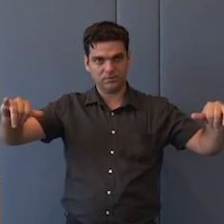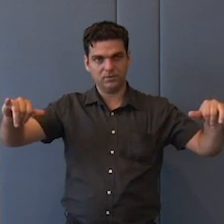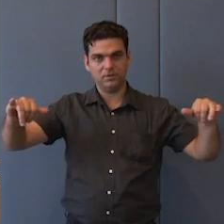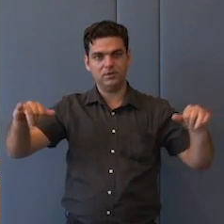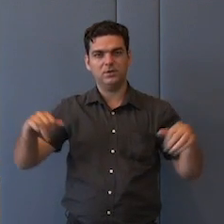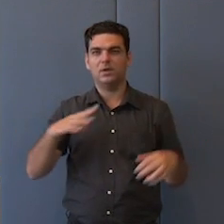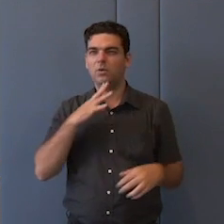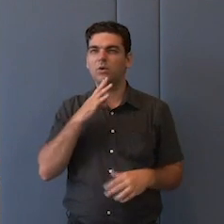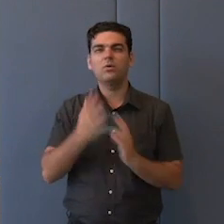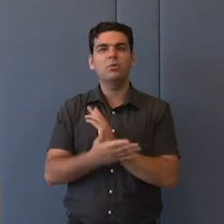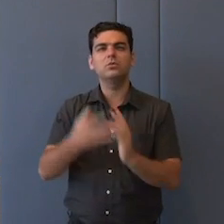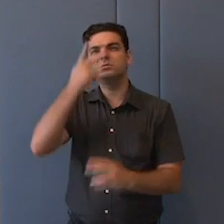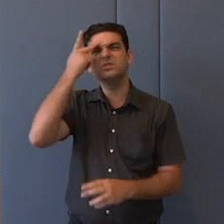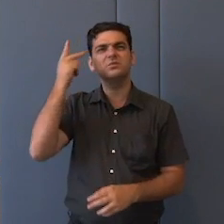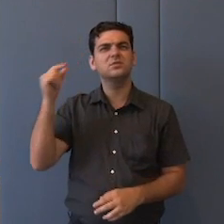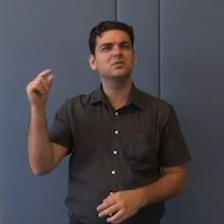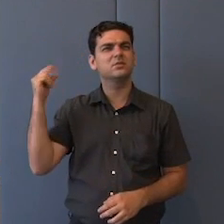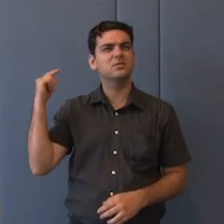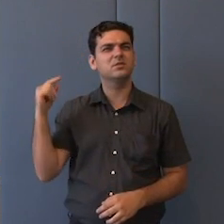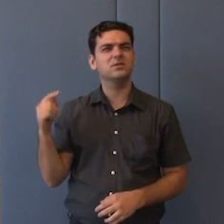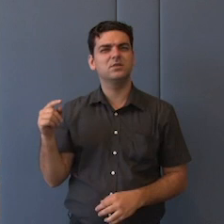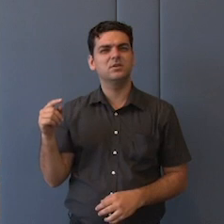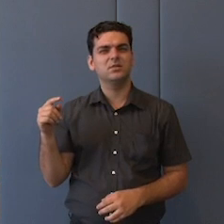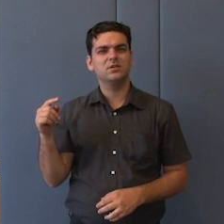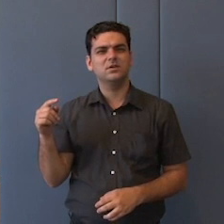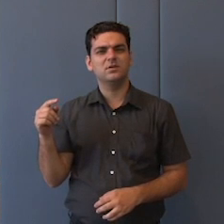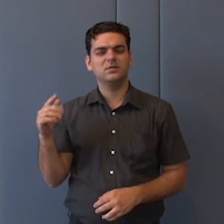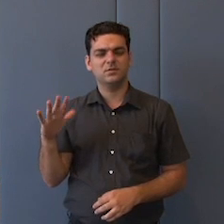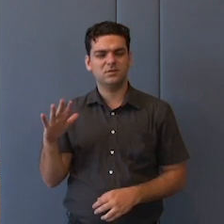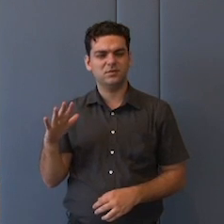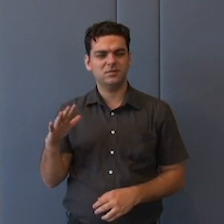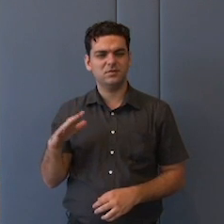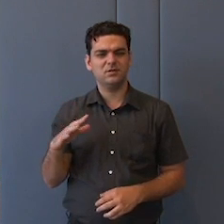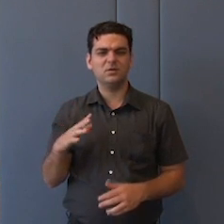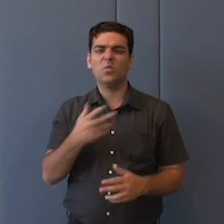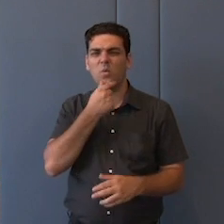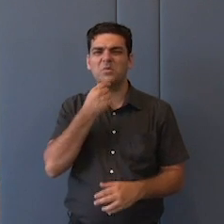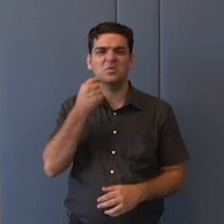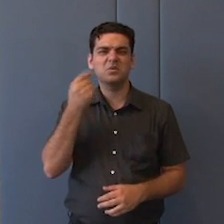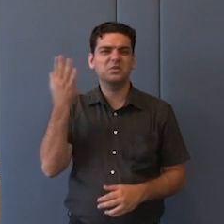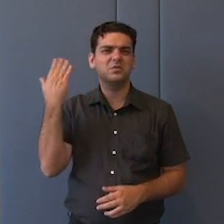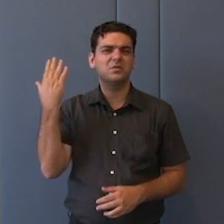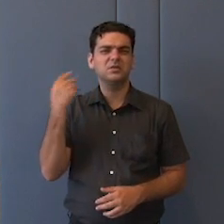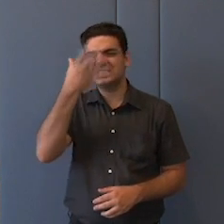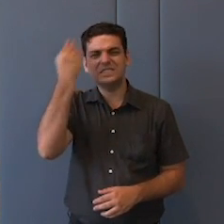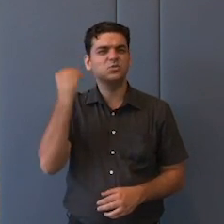no início ali da teoria da informação com o Turing, e o...